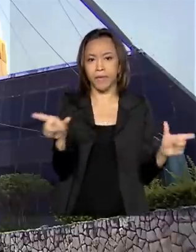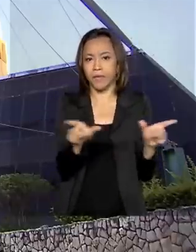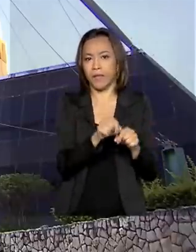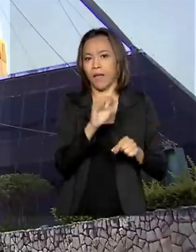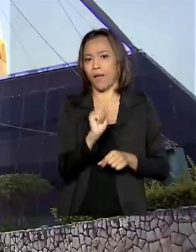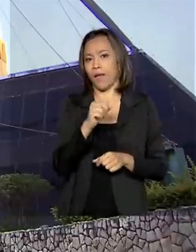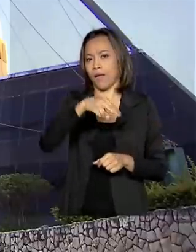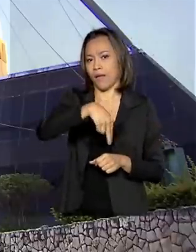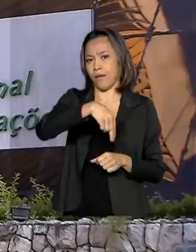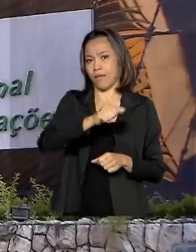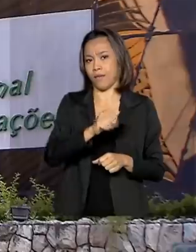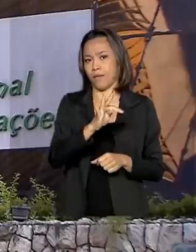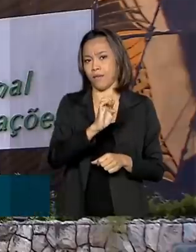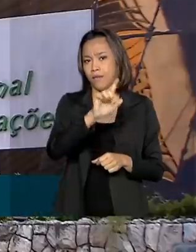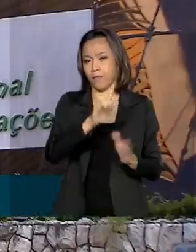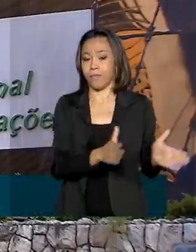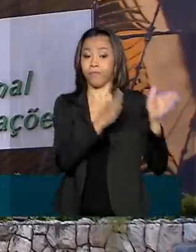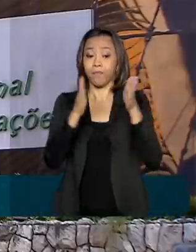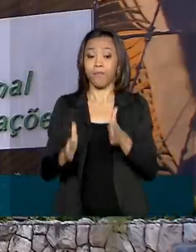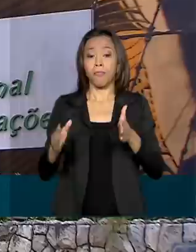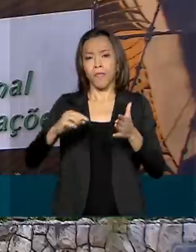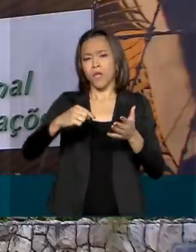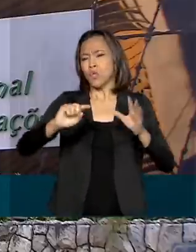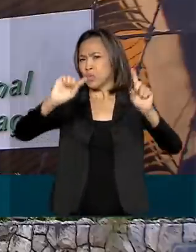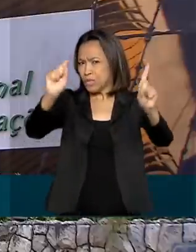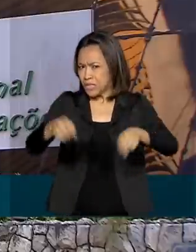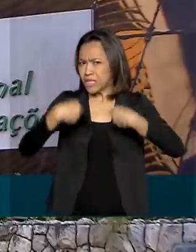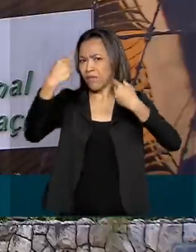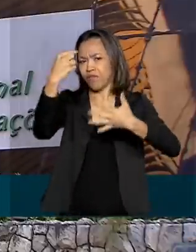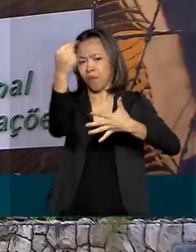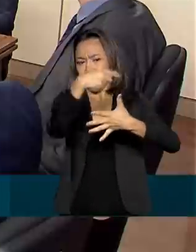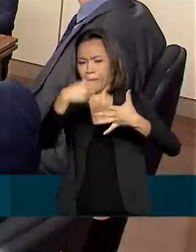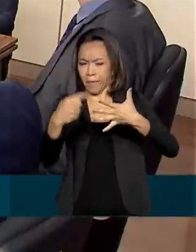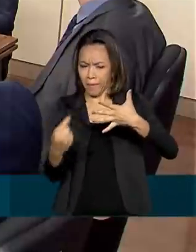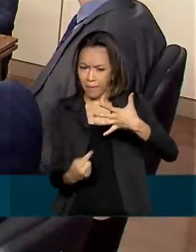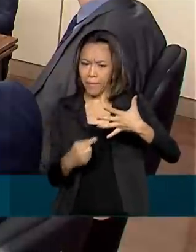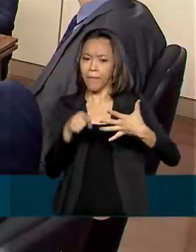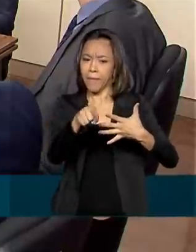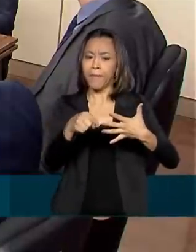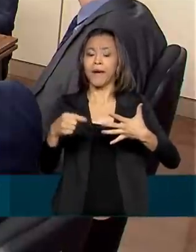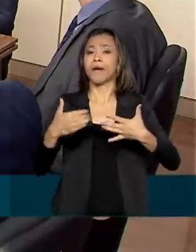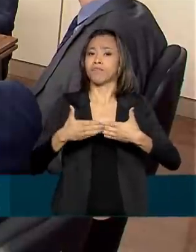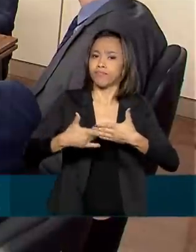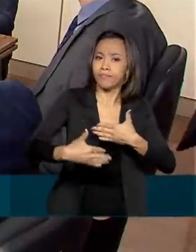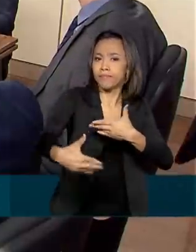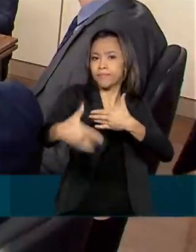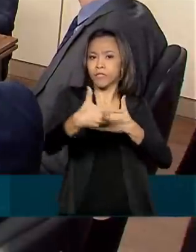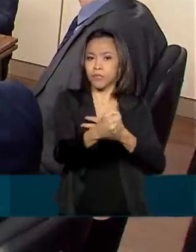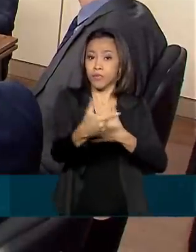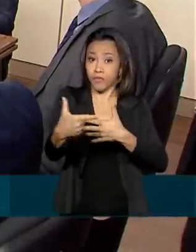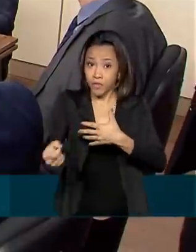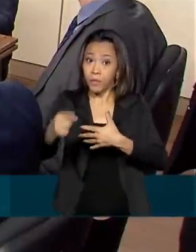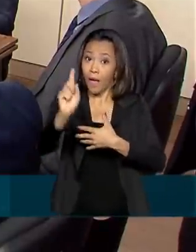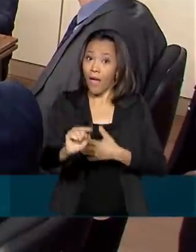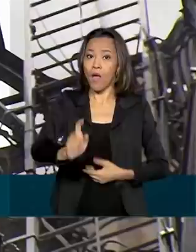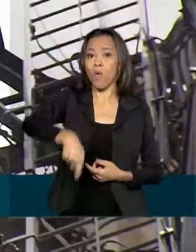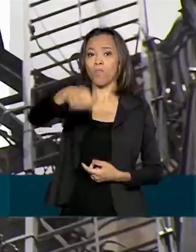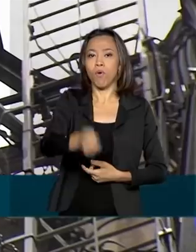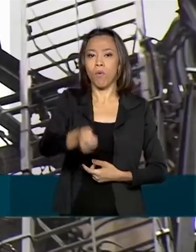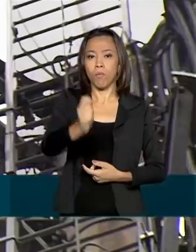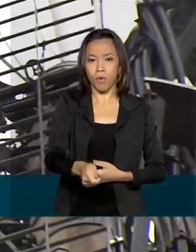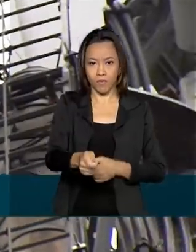os desafios a serem enfrentados pela Agência Nacional de Telecomunicações em 2021 está o leilão 5G.